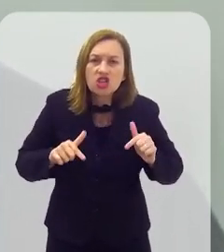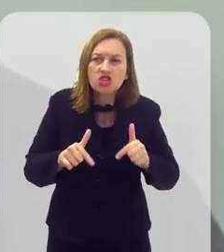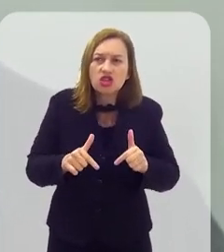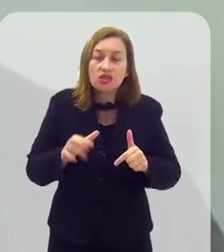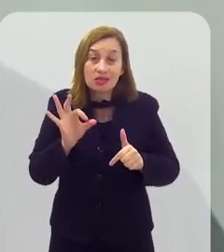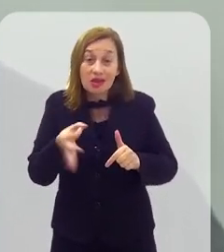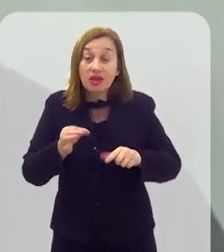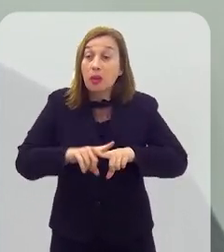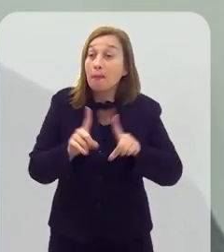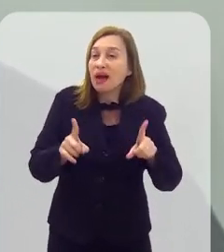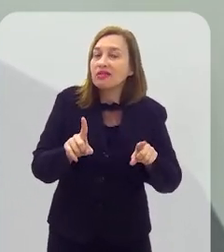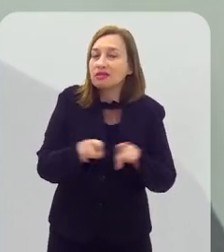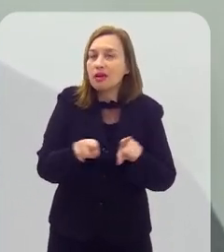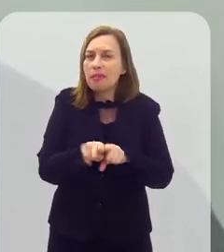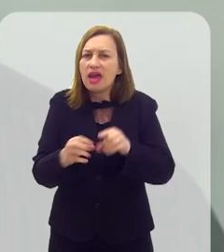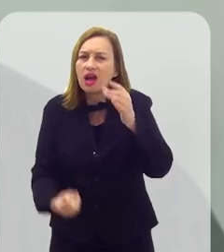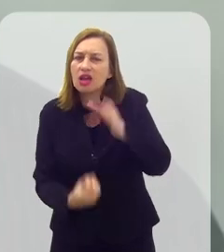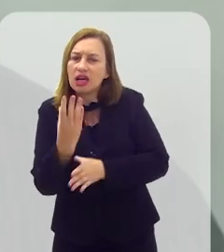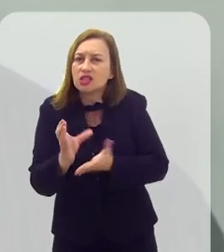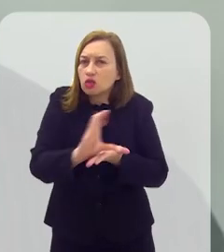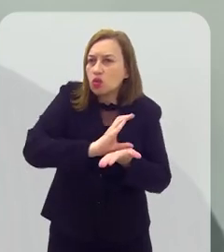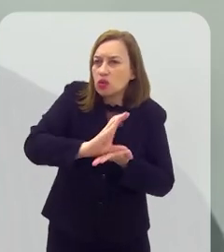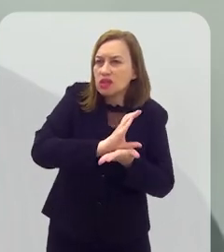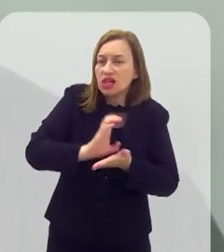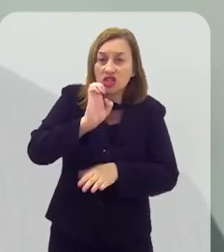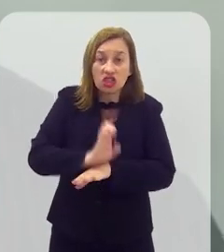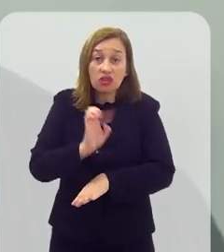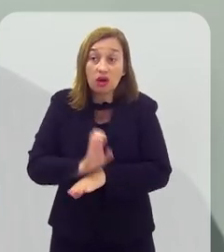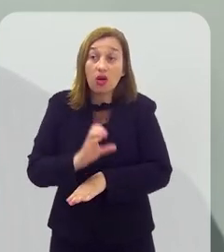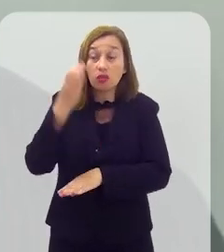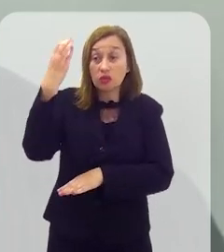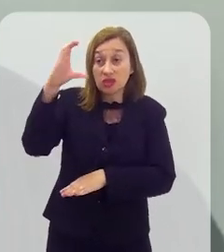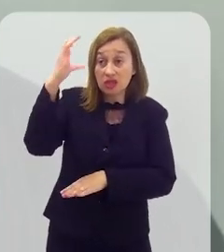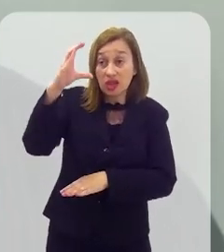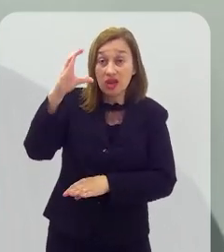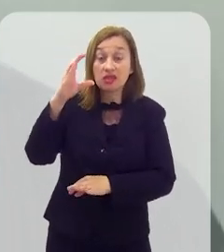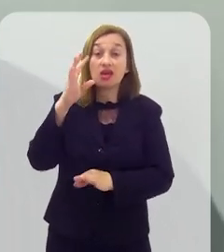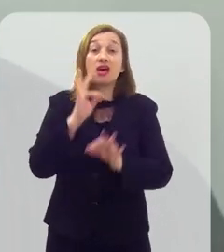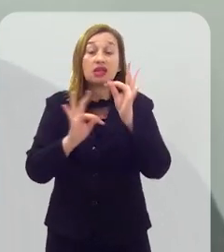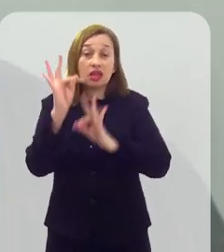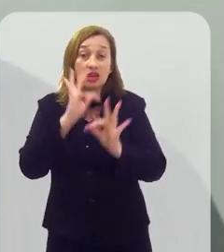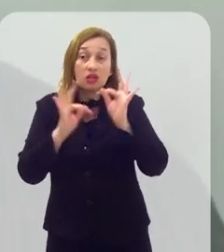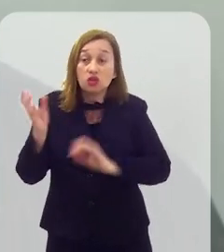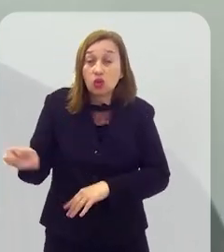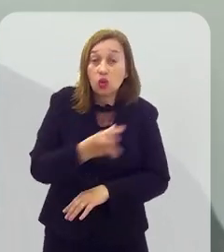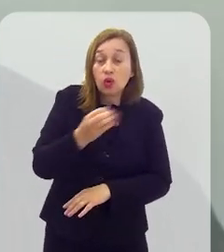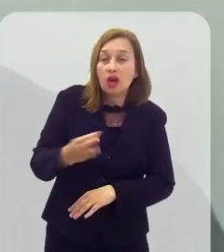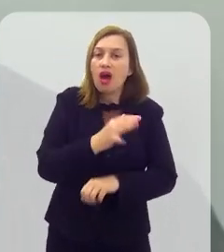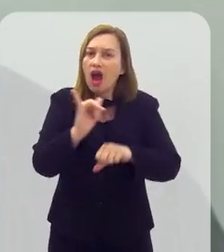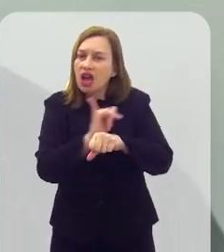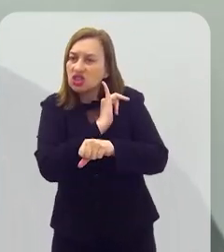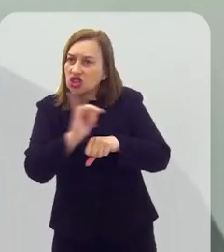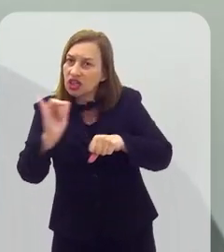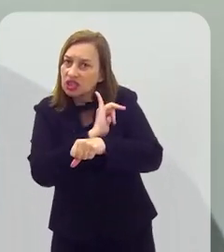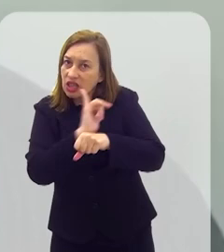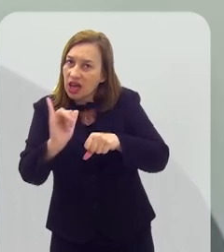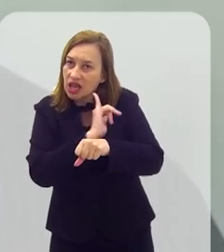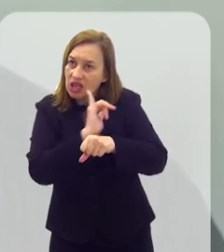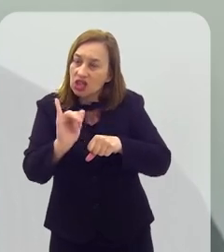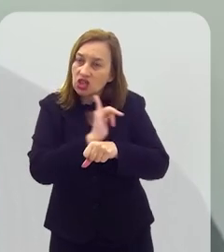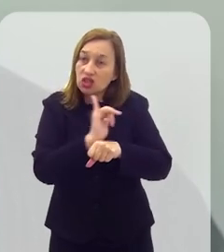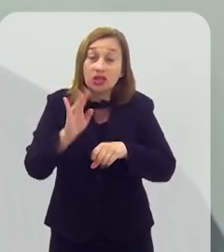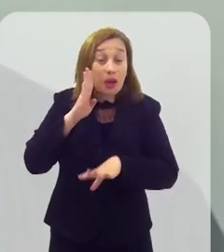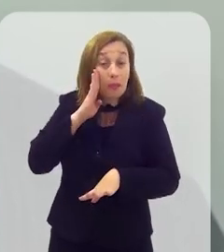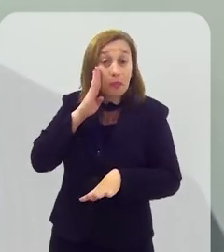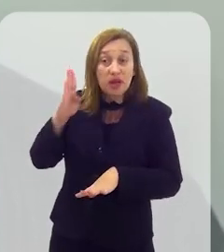como aplicar esse mecanismo, mas também a criação do Conselho Estadual de Ciência, Tecnologia e Inovação, a formulação da Estratégia Estadual de Ciência